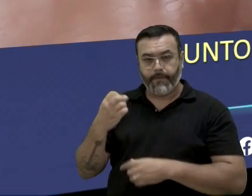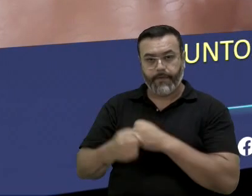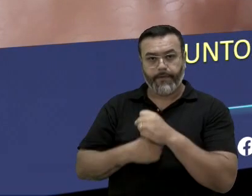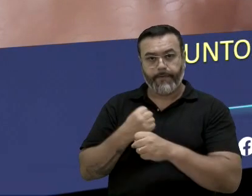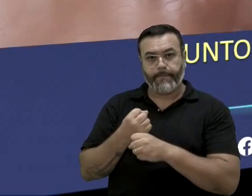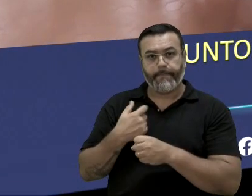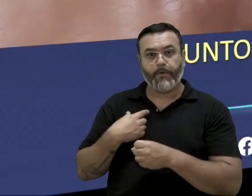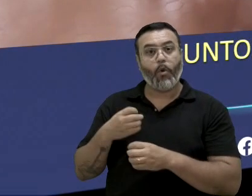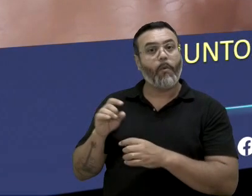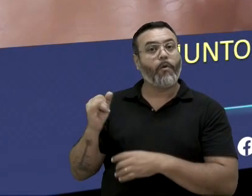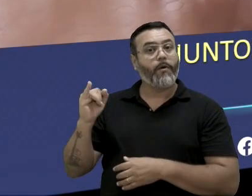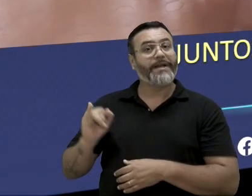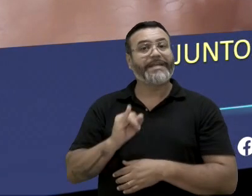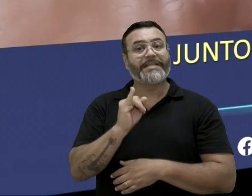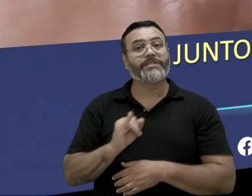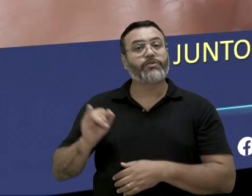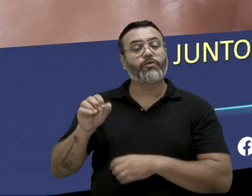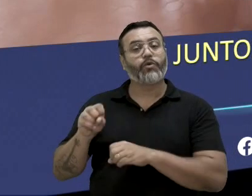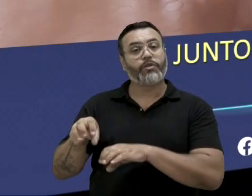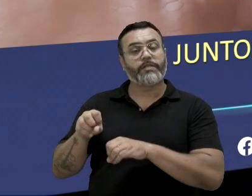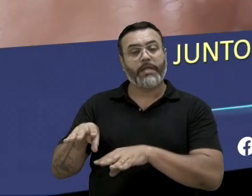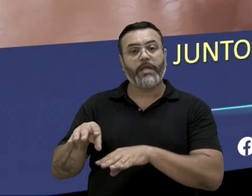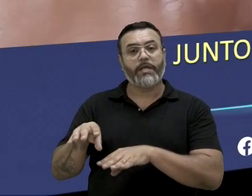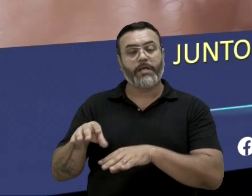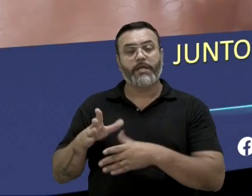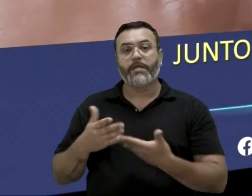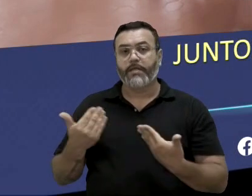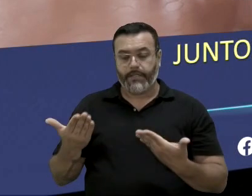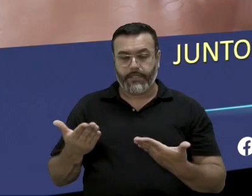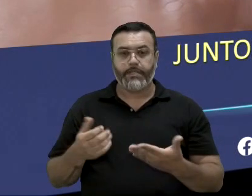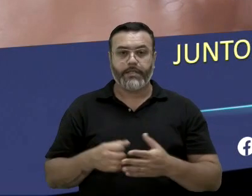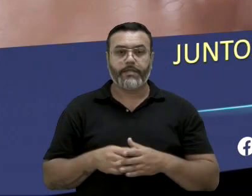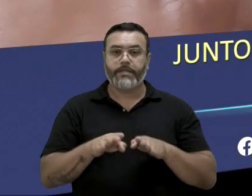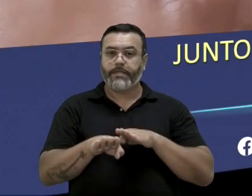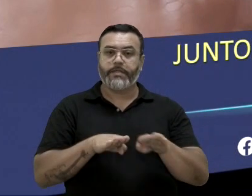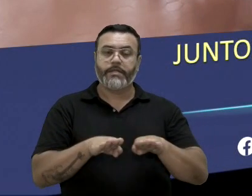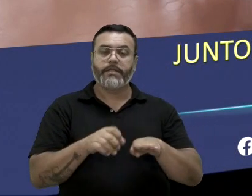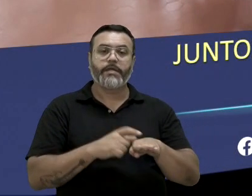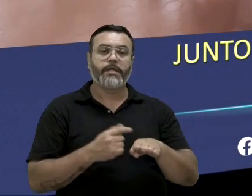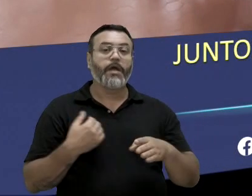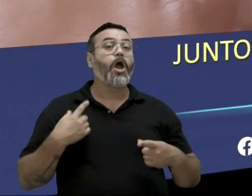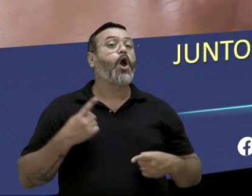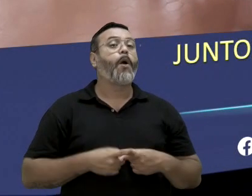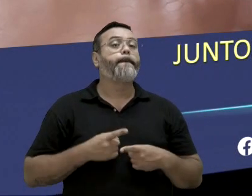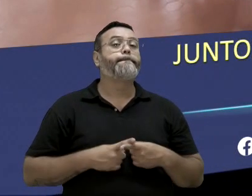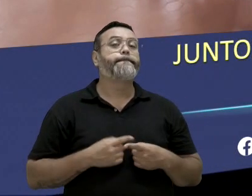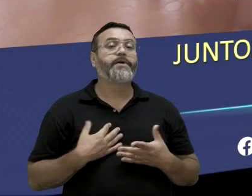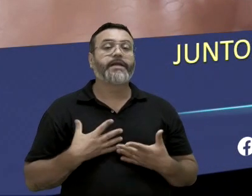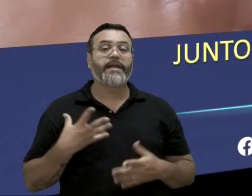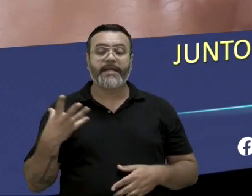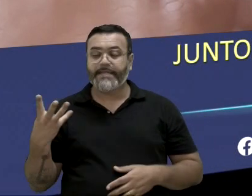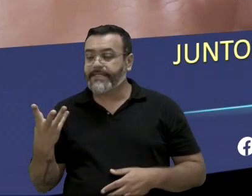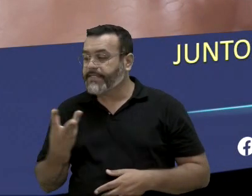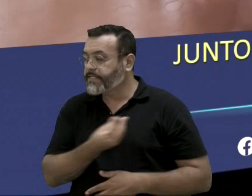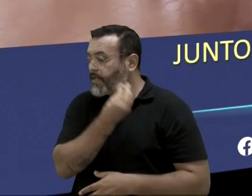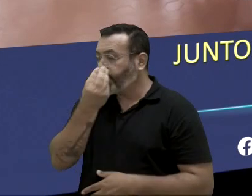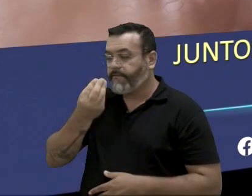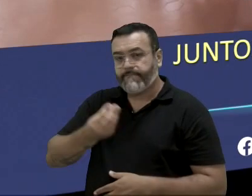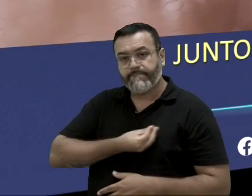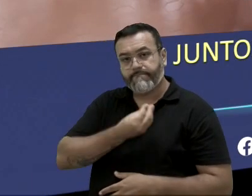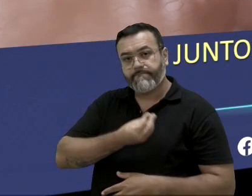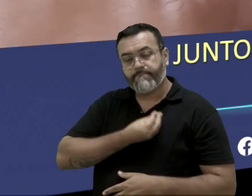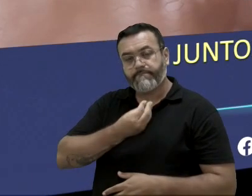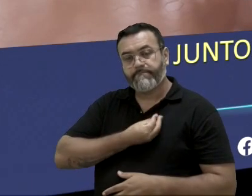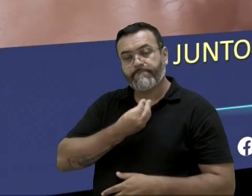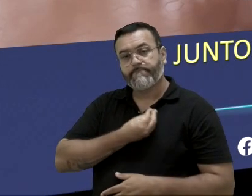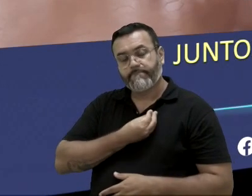como instrutor de trânsito, sei a importância da educação no trânsito, porque a gente salva vidas, né? E durante, ao longo dos anos,